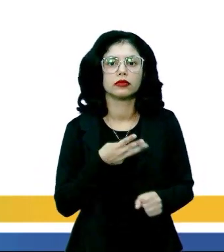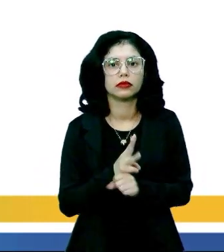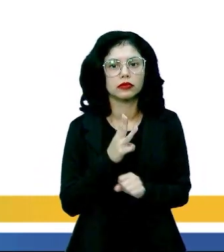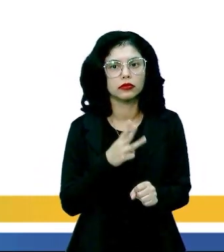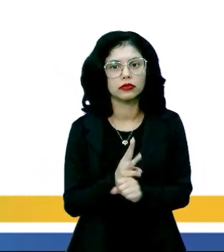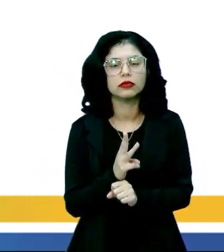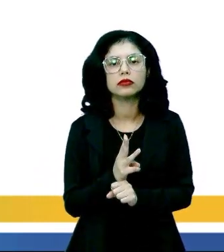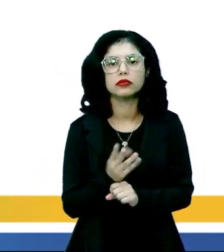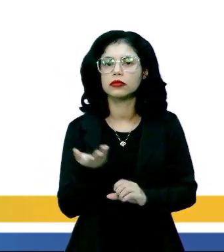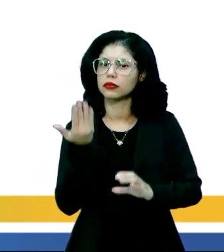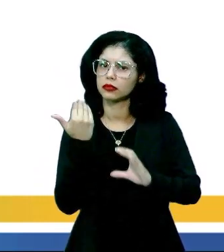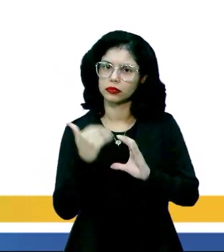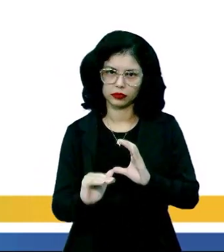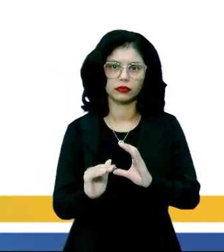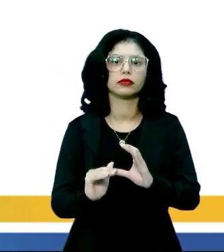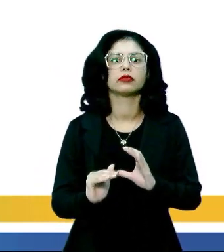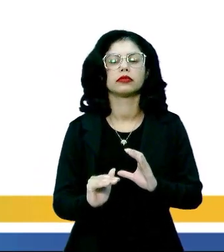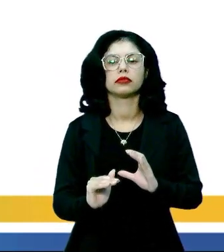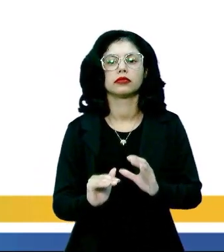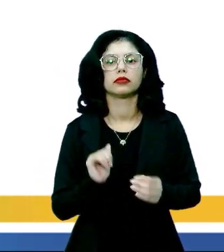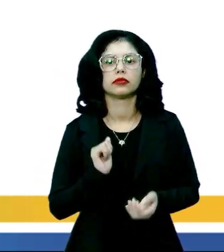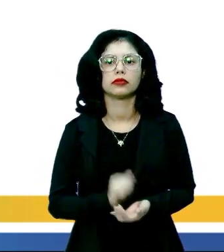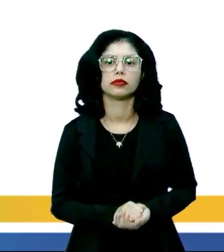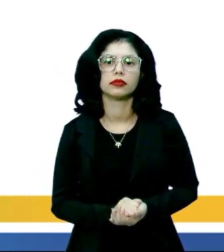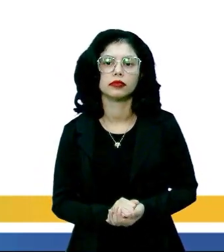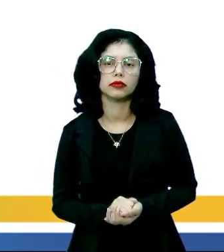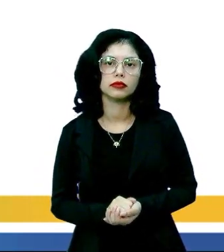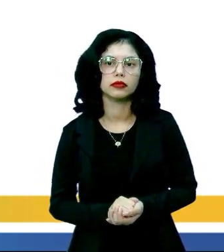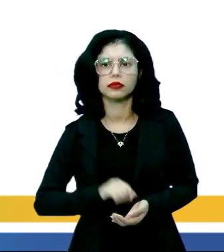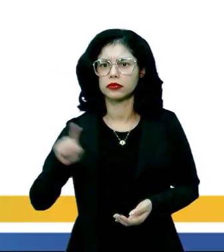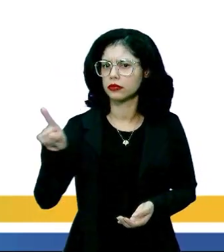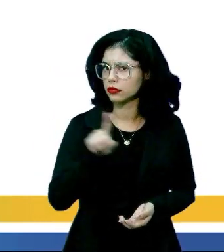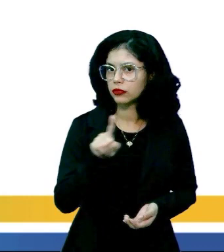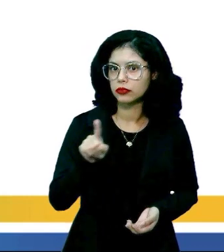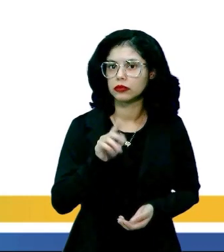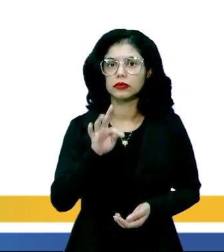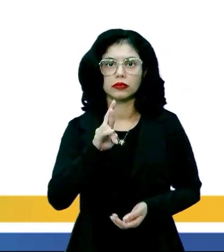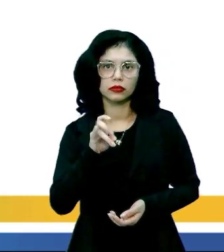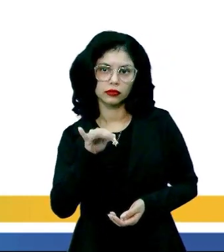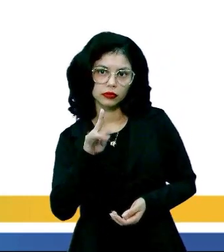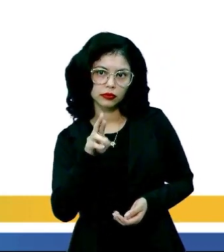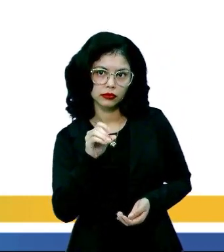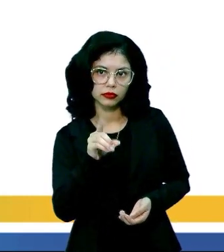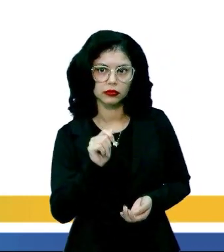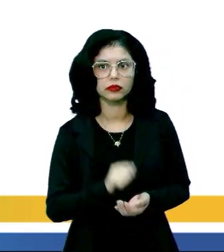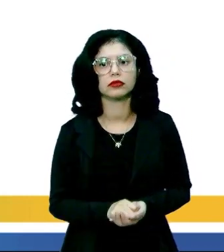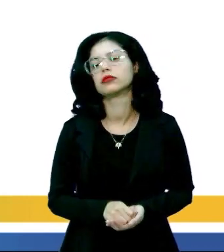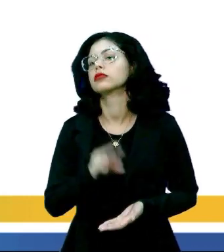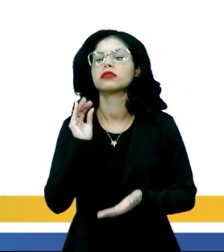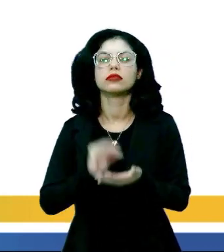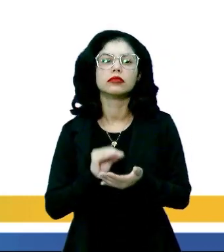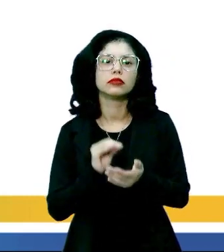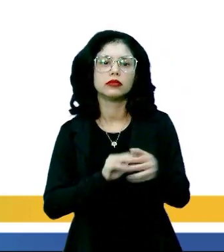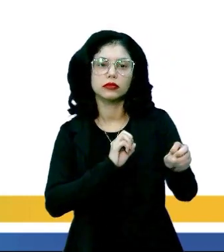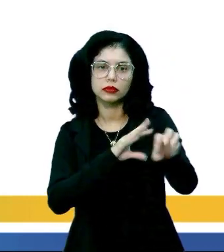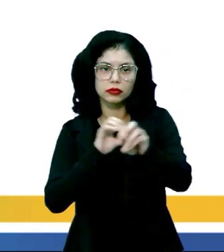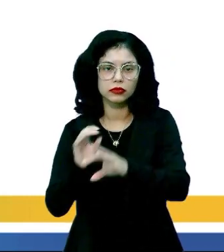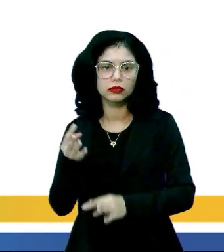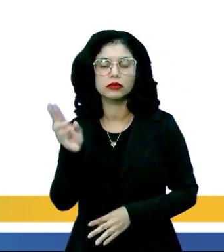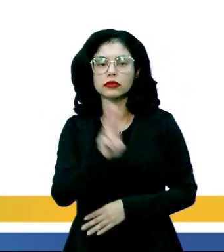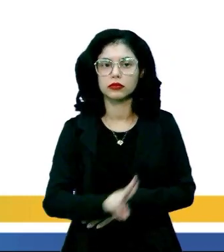a ferramenta. O WhatsApp é um app de mensagem, não rastreador. Falta